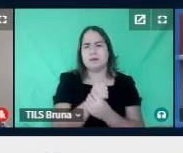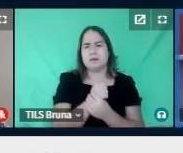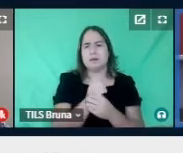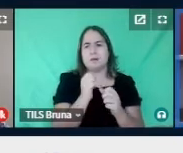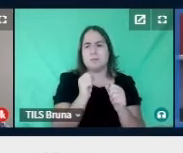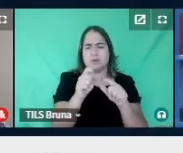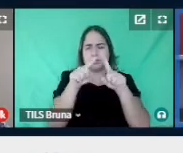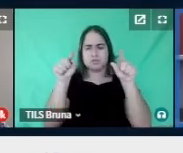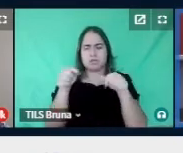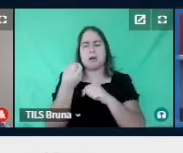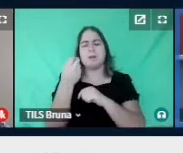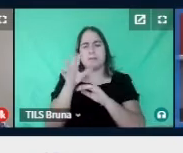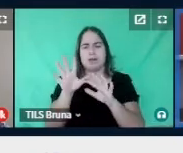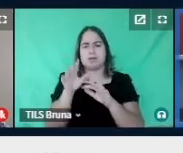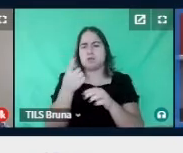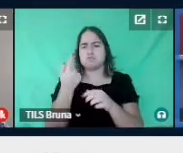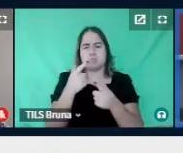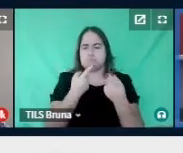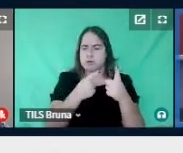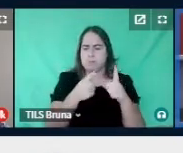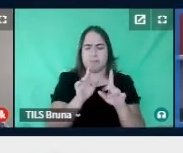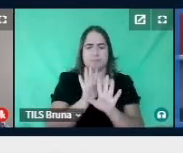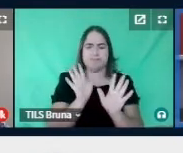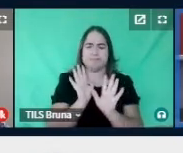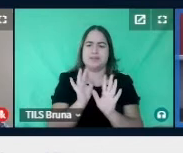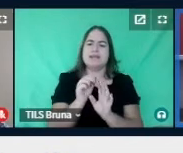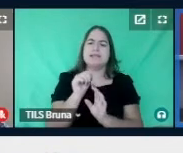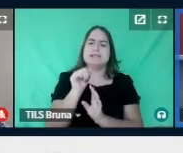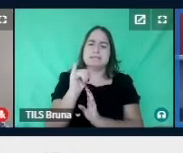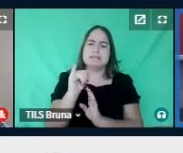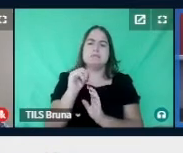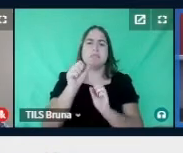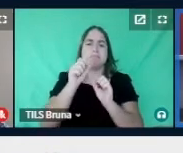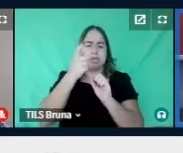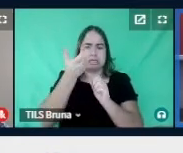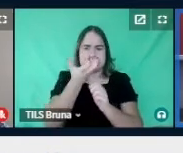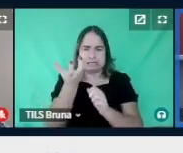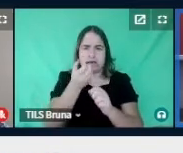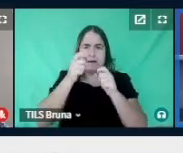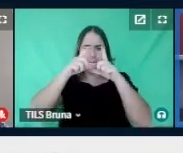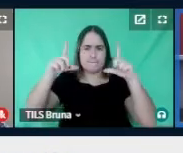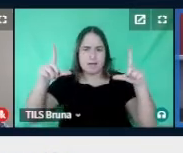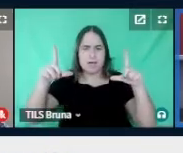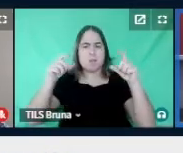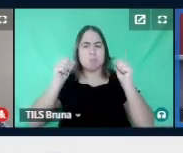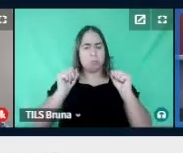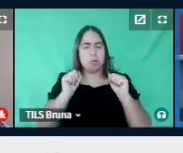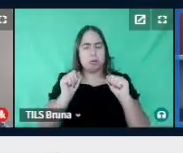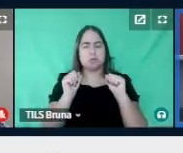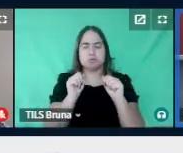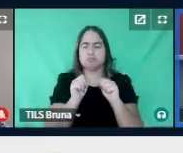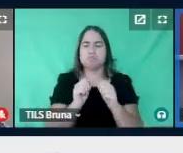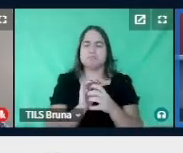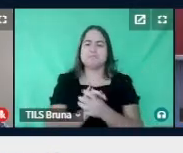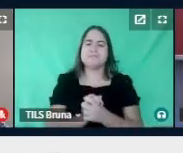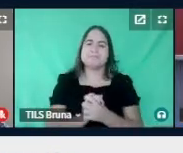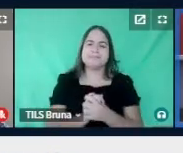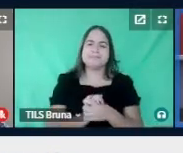Ah, tá bom. Tá bom. Então, se quiserem deixar as câmeras abertas, Ricardo está nos dizendo que é possível. Tá bem?